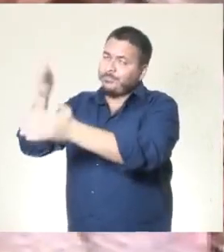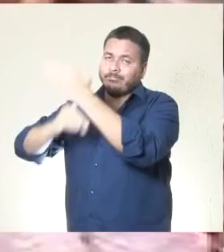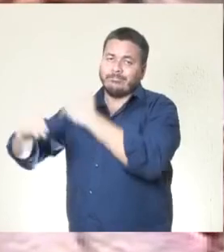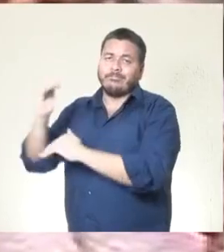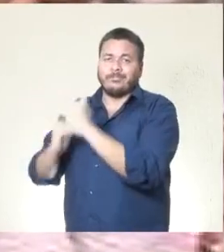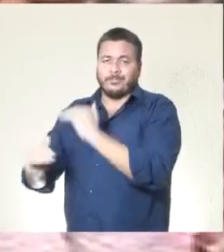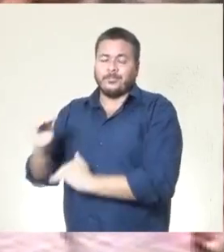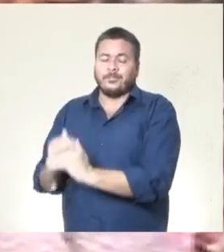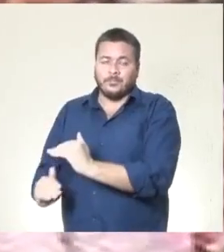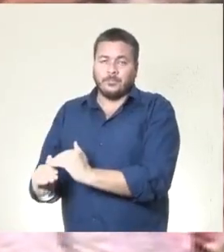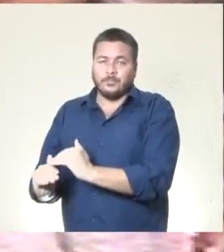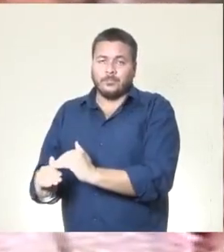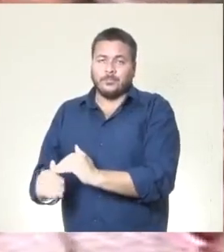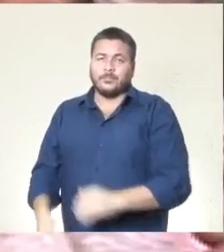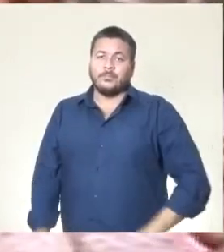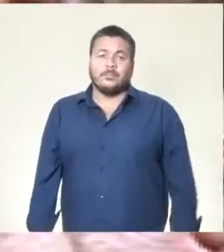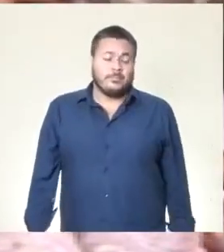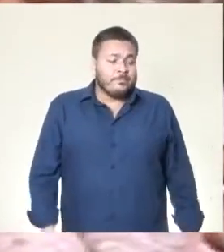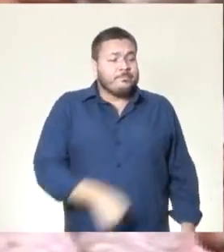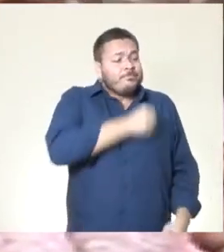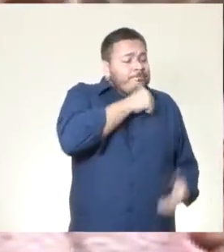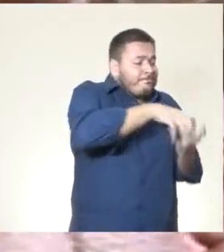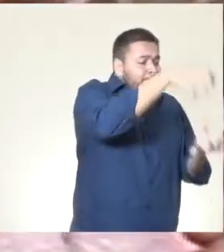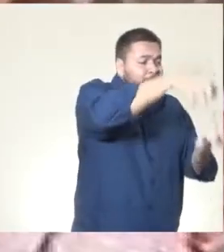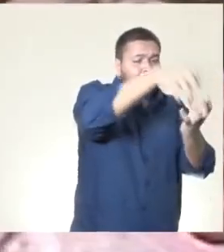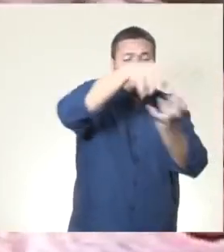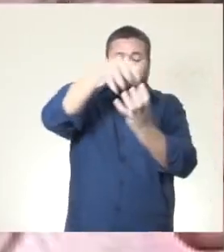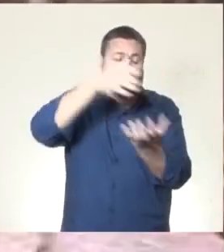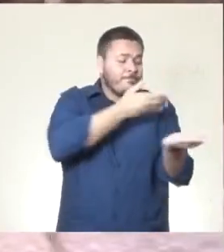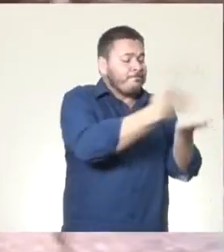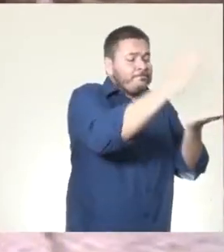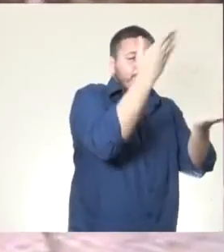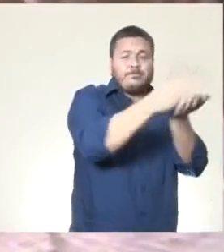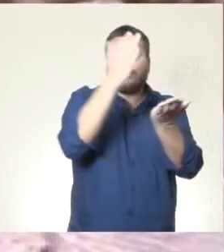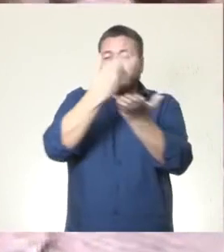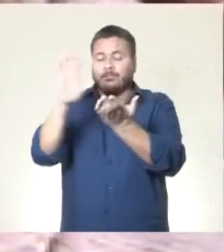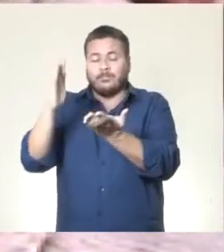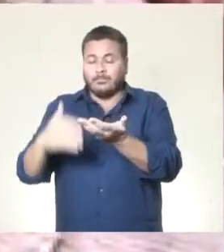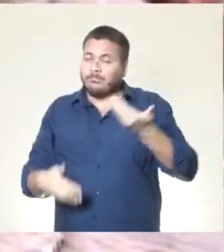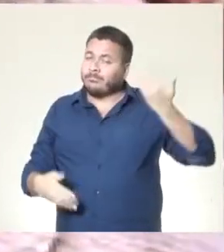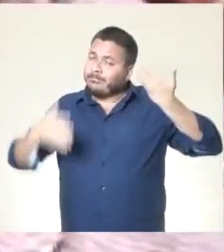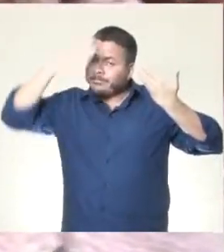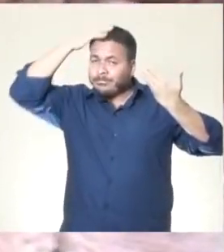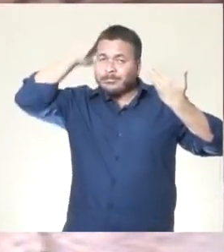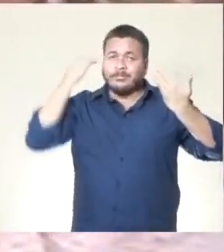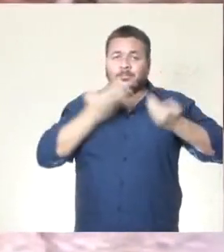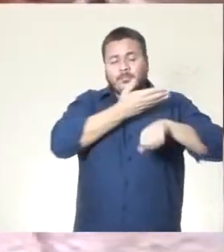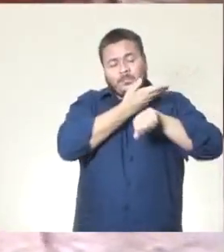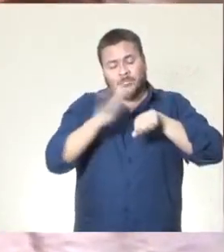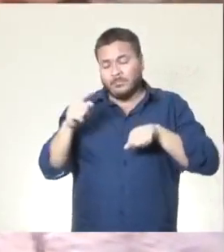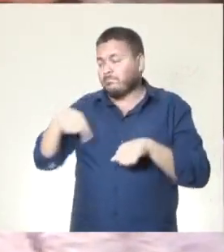dizer subdesenvolvido. O velho é marginalizado, os cabelos brancos,